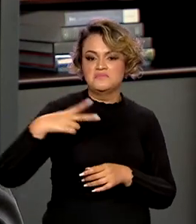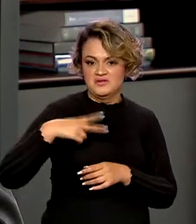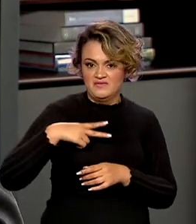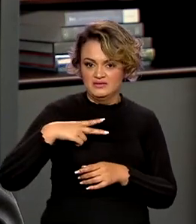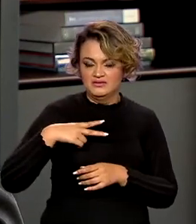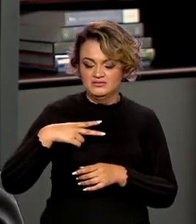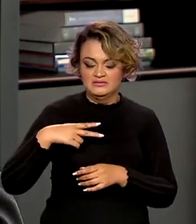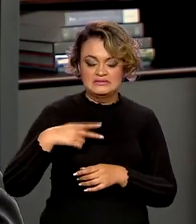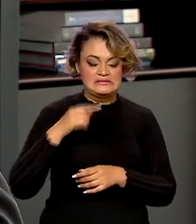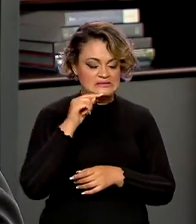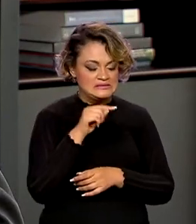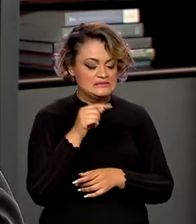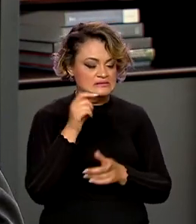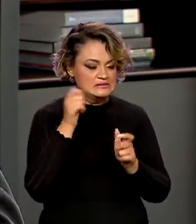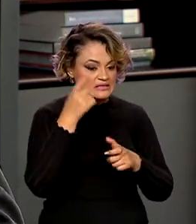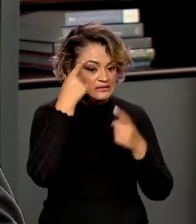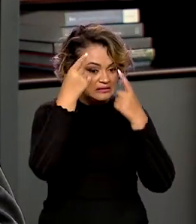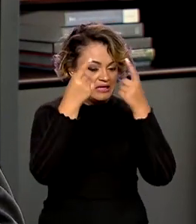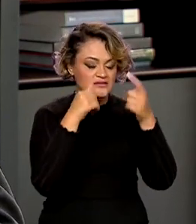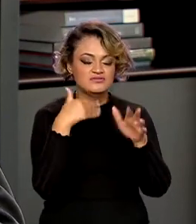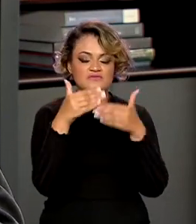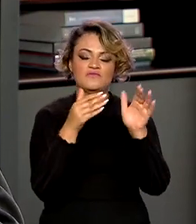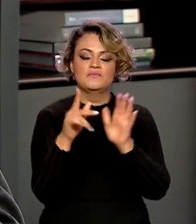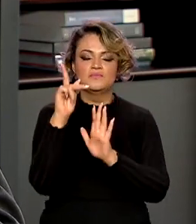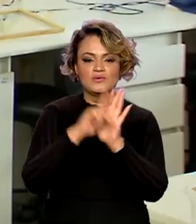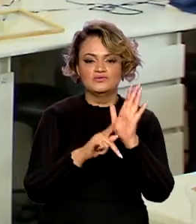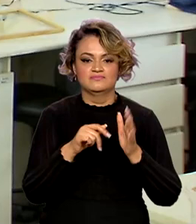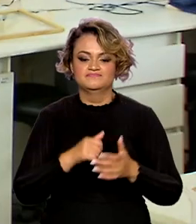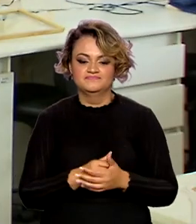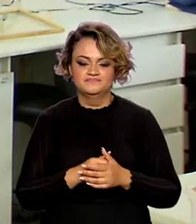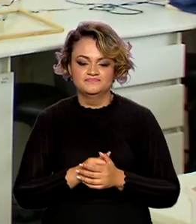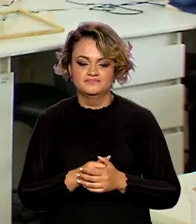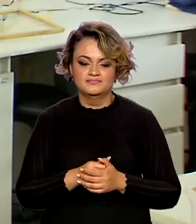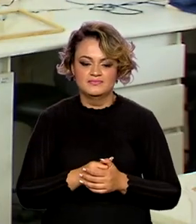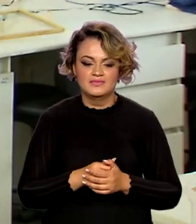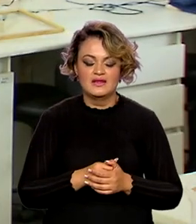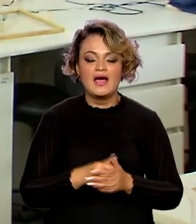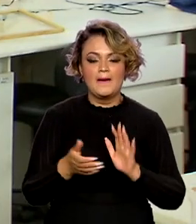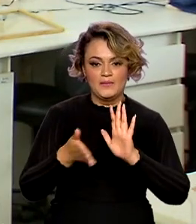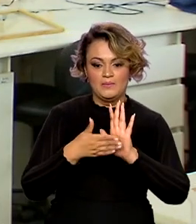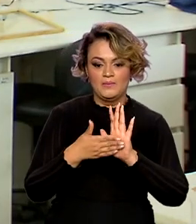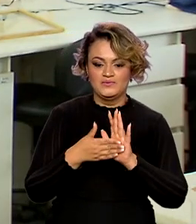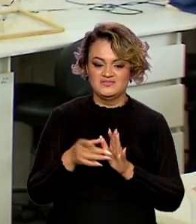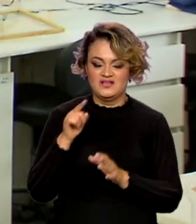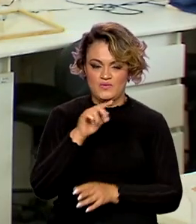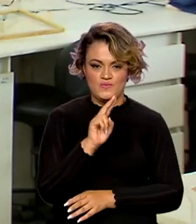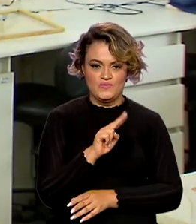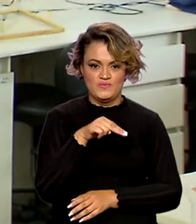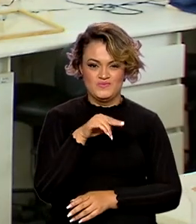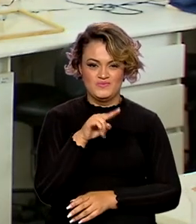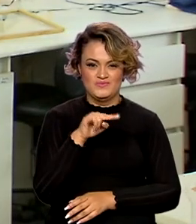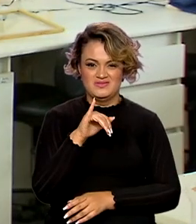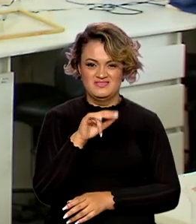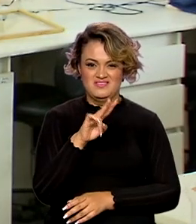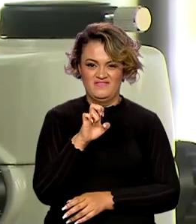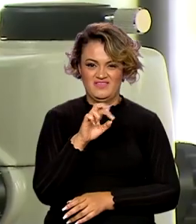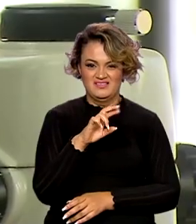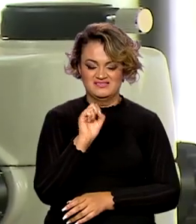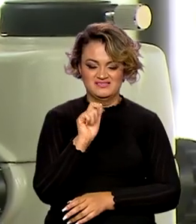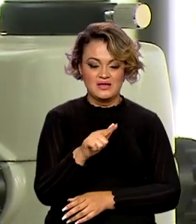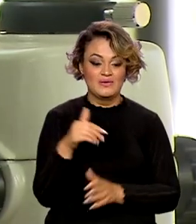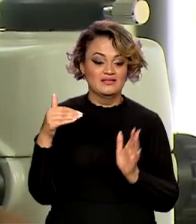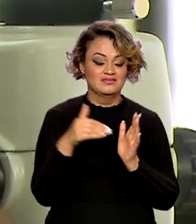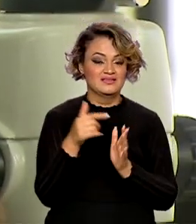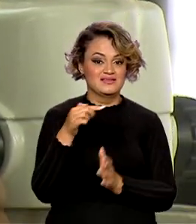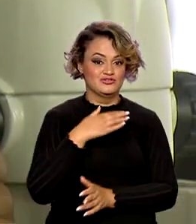que tenham ideia de desenvolver um projeto qualquer. As propostas da chamada universal devem ser feitas até o dia 7